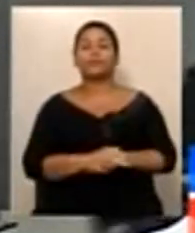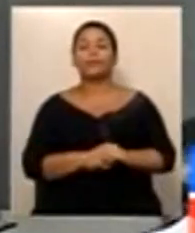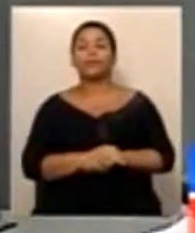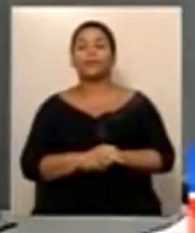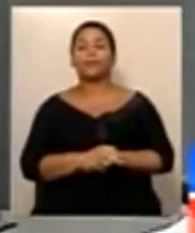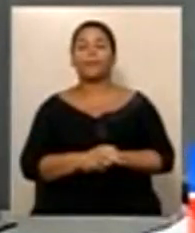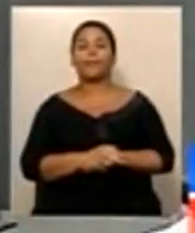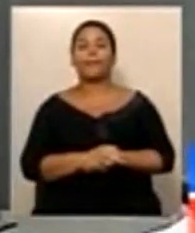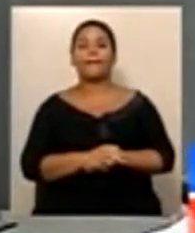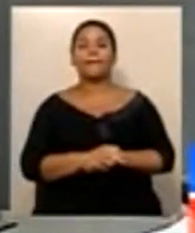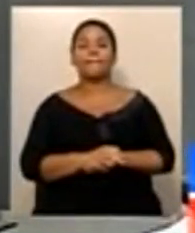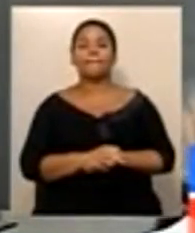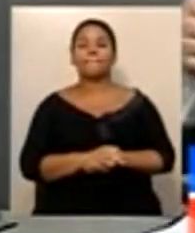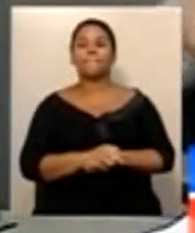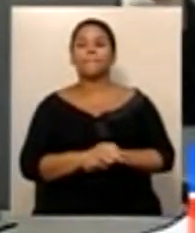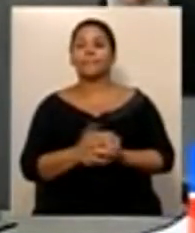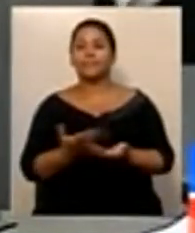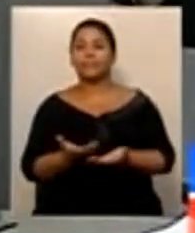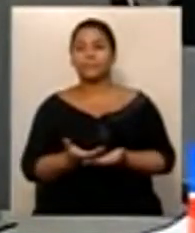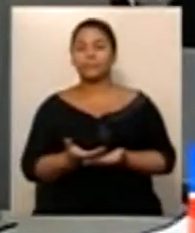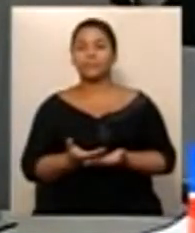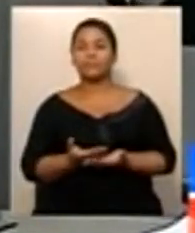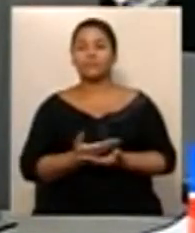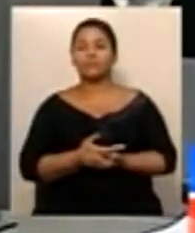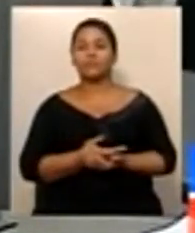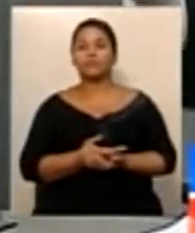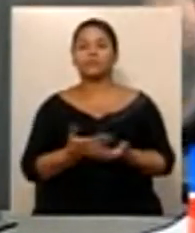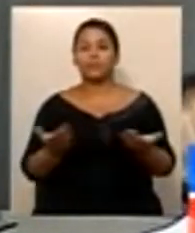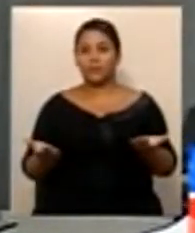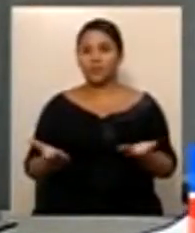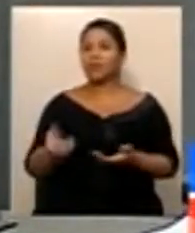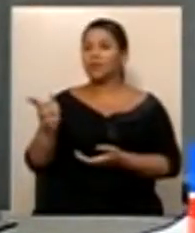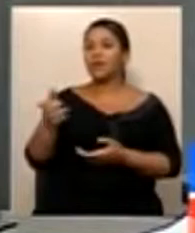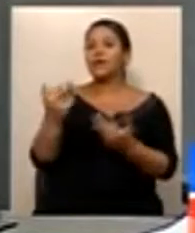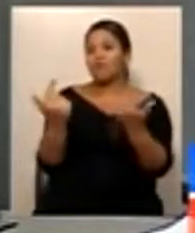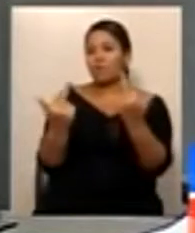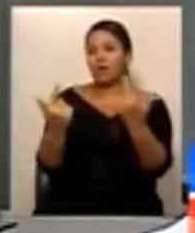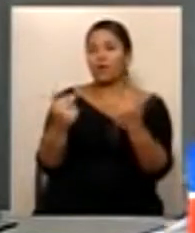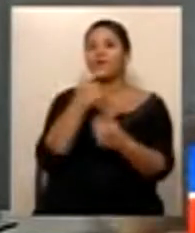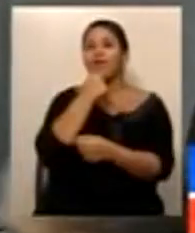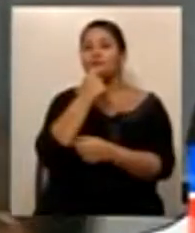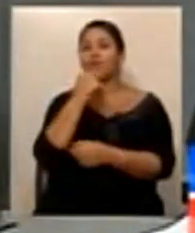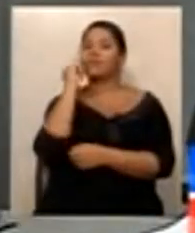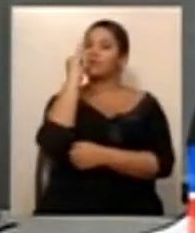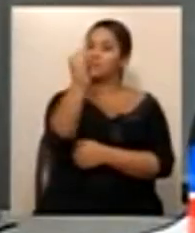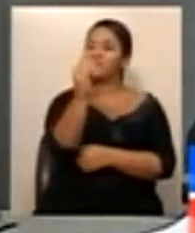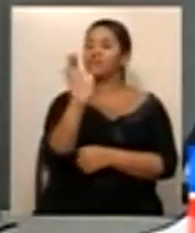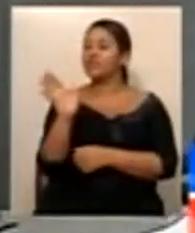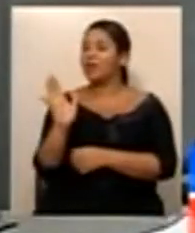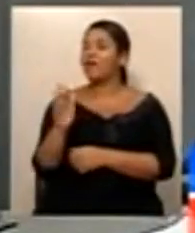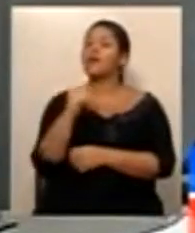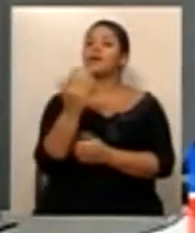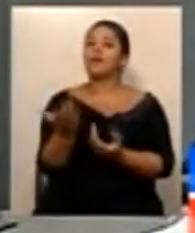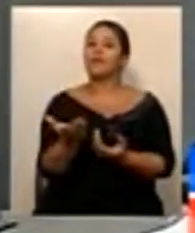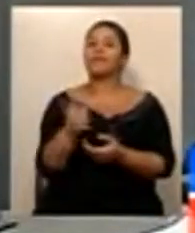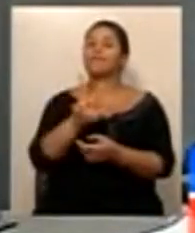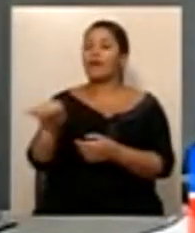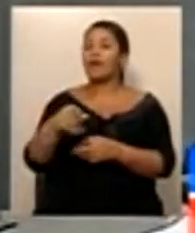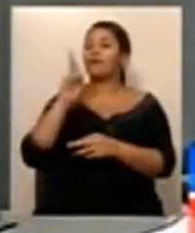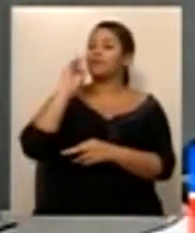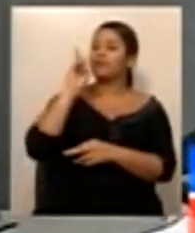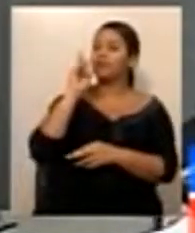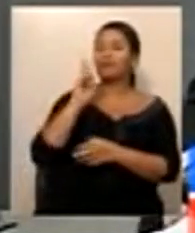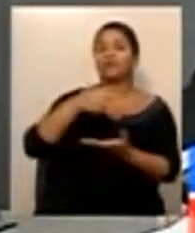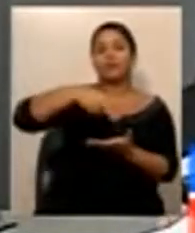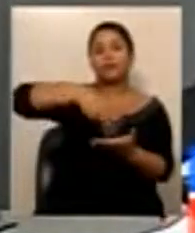Deputado, eu acolho também o requerimento verbal de V. Exª e, por dependência, eu nomeio também o deputado Ricardo Nezinho como relator deste projeto que V. Exª